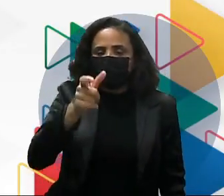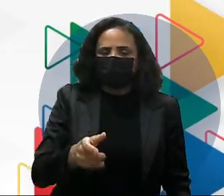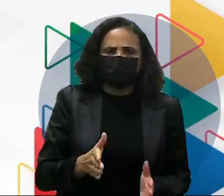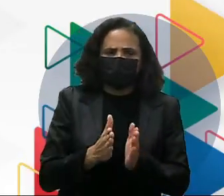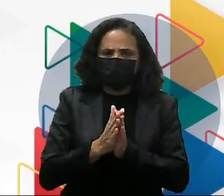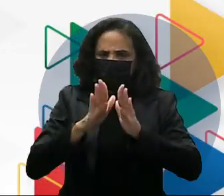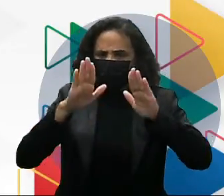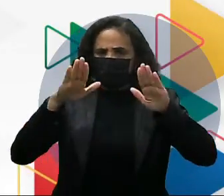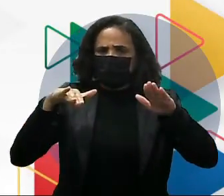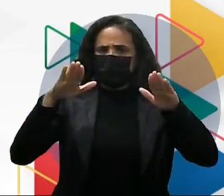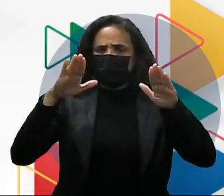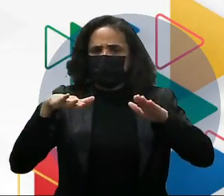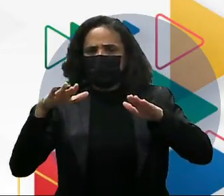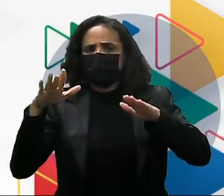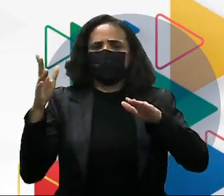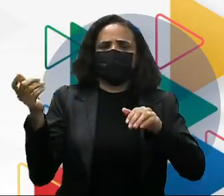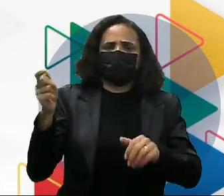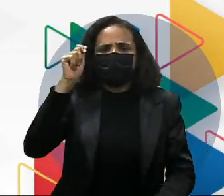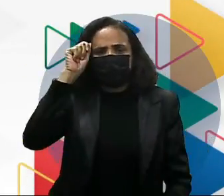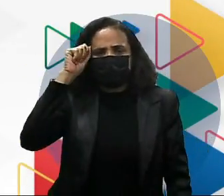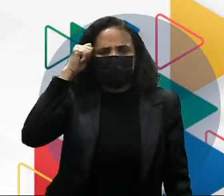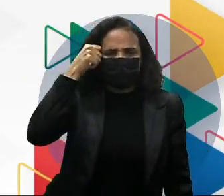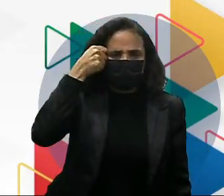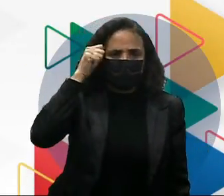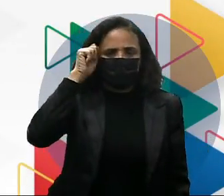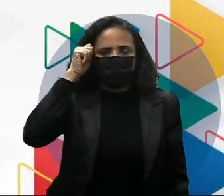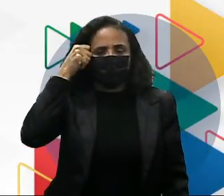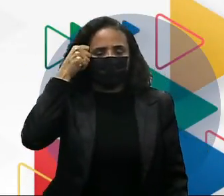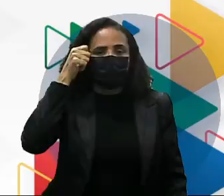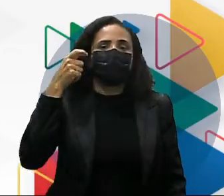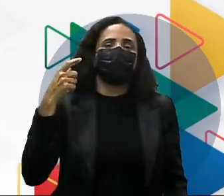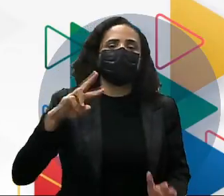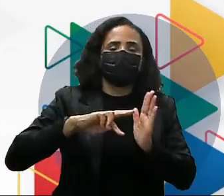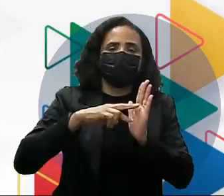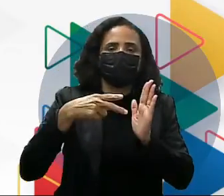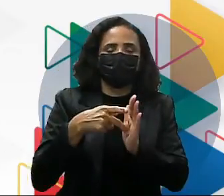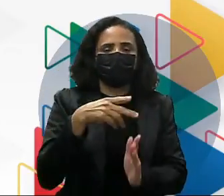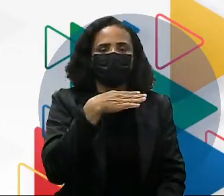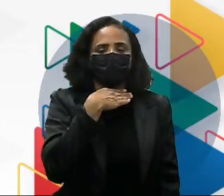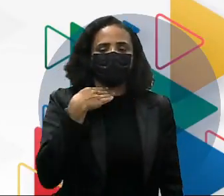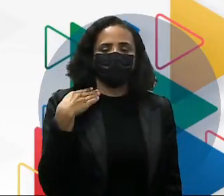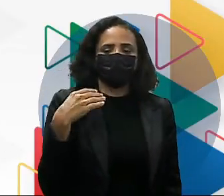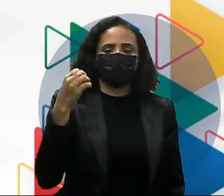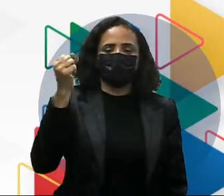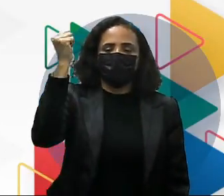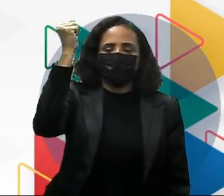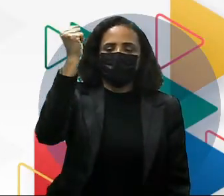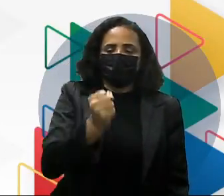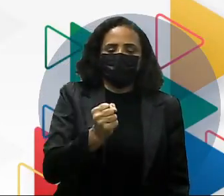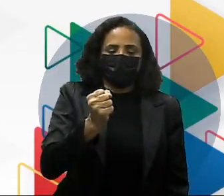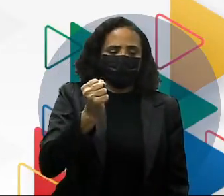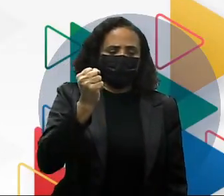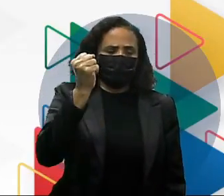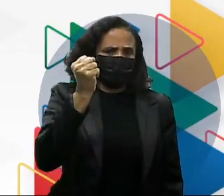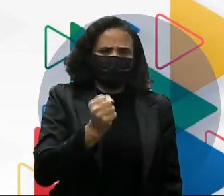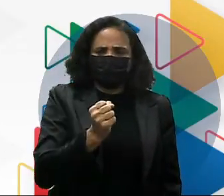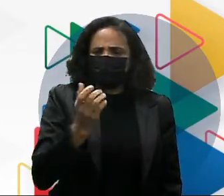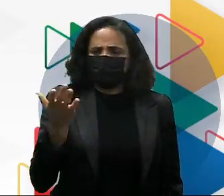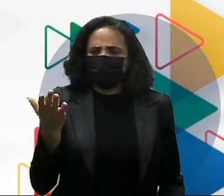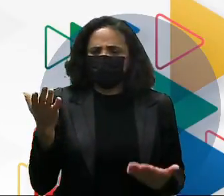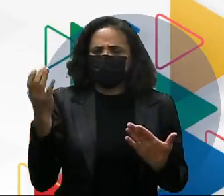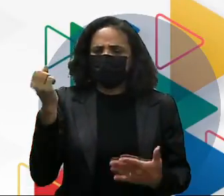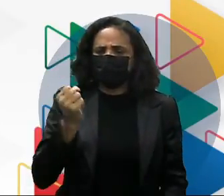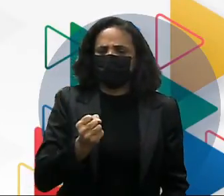anjo negro, né? E esse punhal aí, esse... Não é foice, eu estou